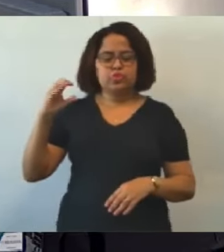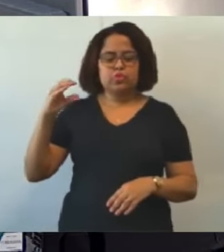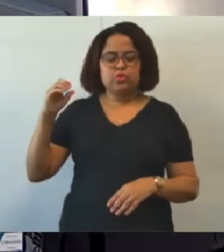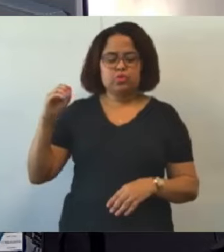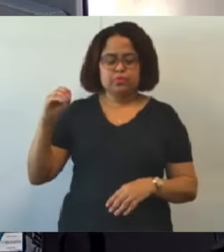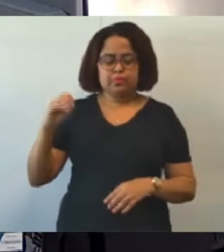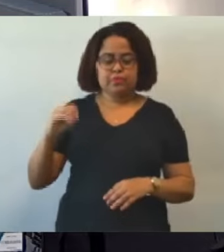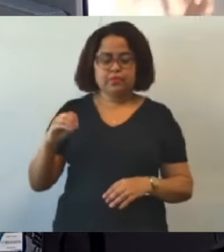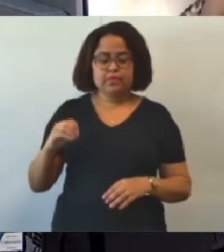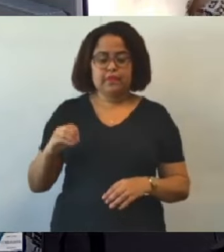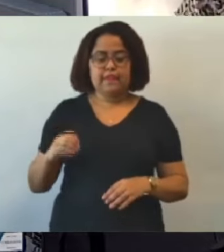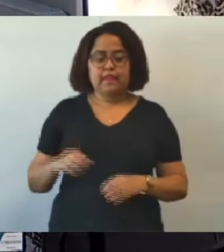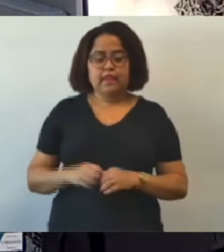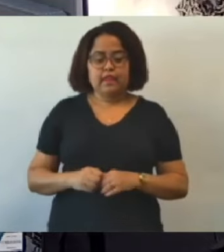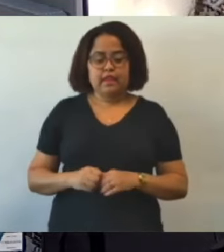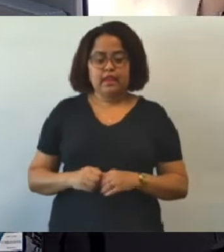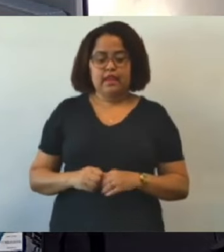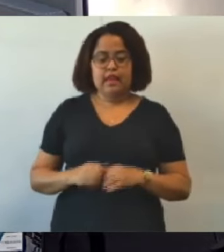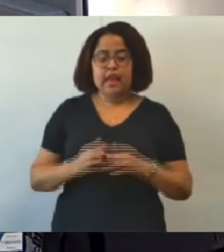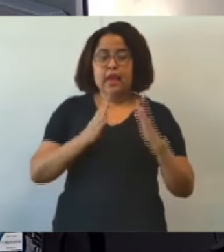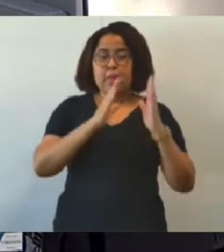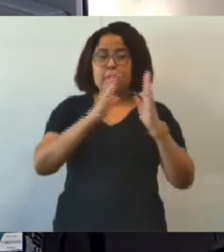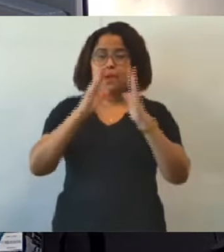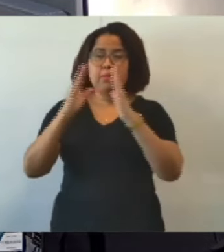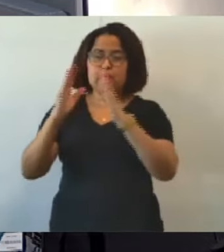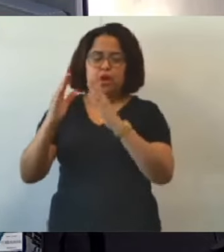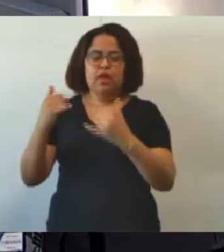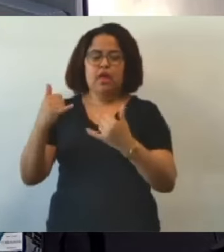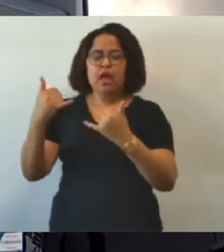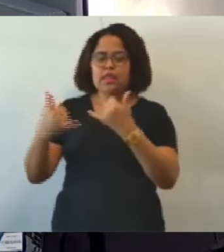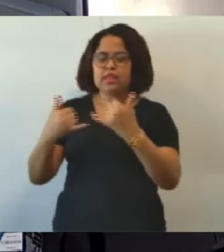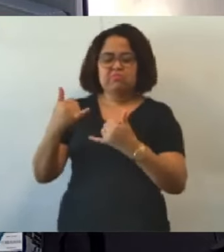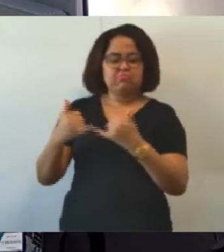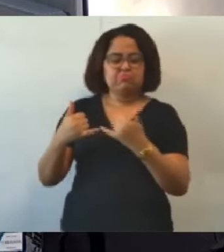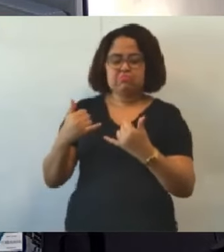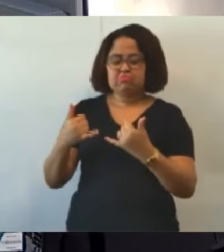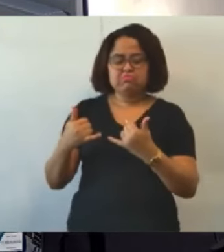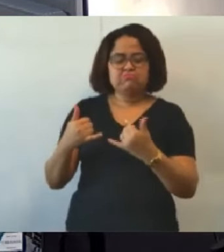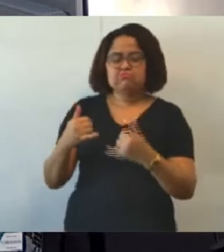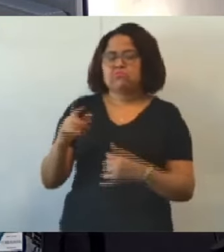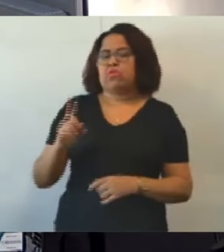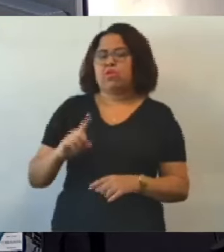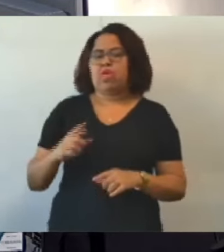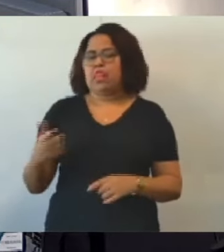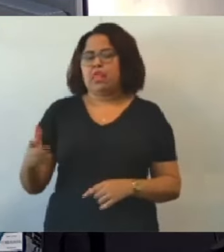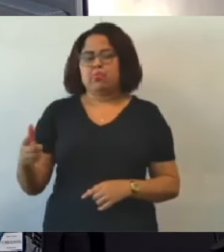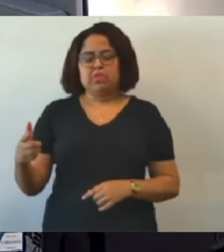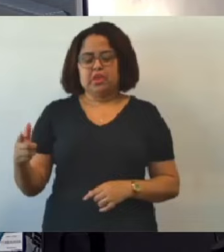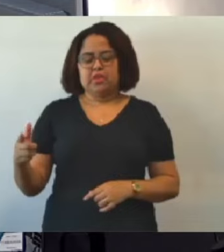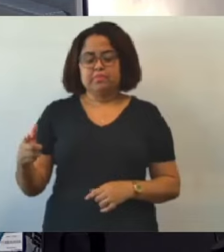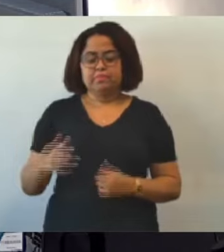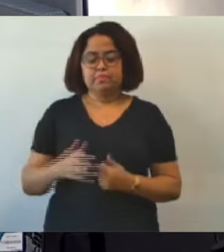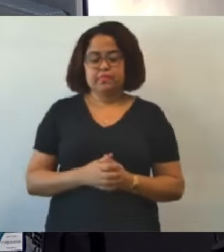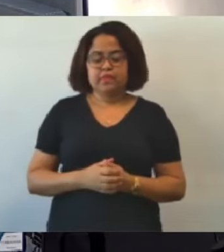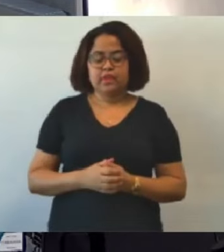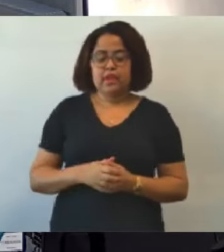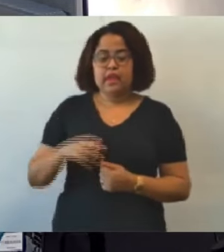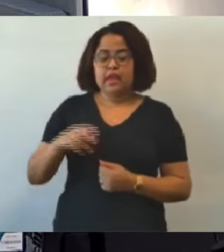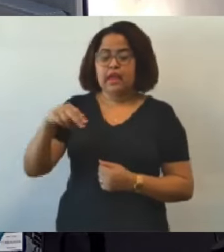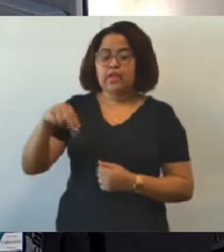brinquedoteca lá também não tem. E o conforto térmico lá, eles não responderam. A Noroeste